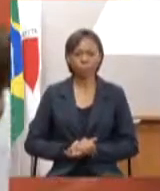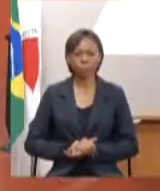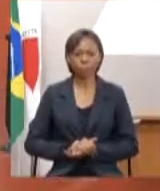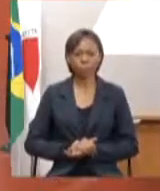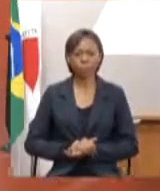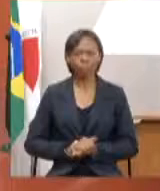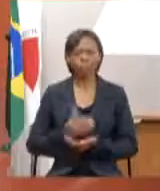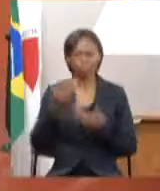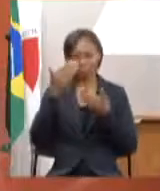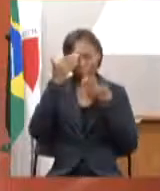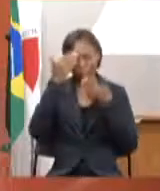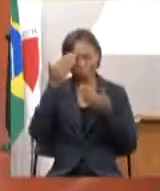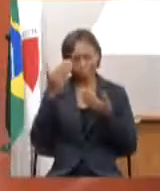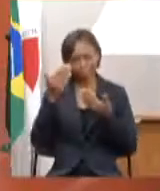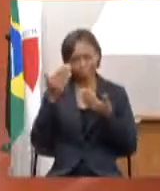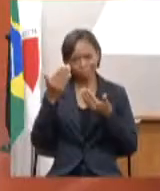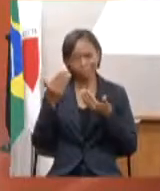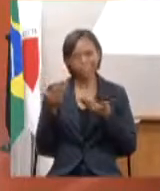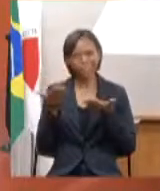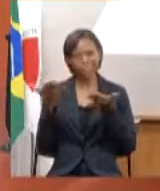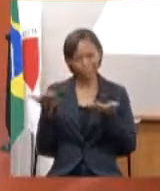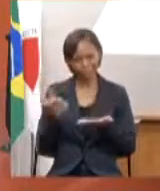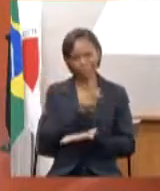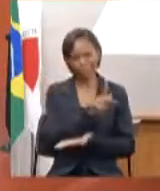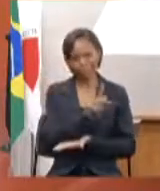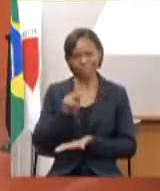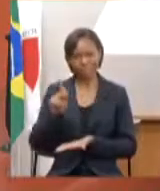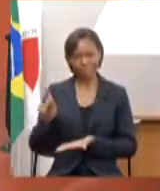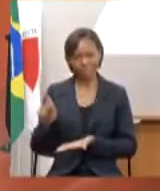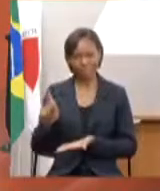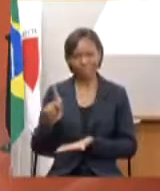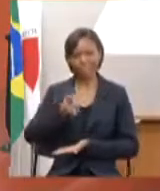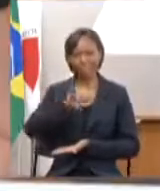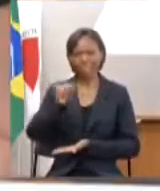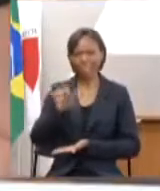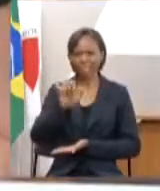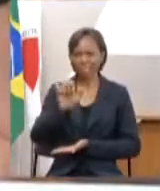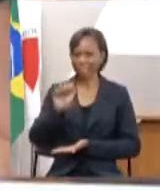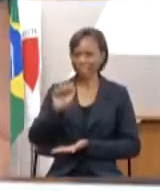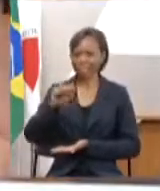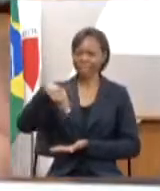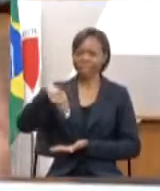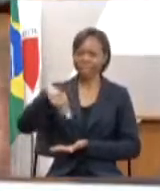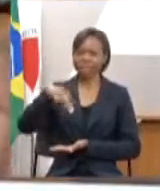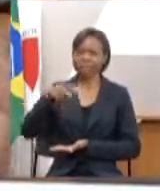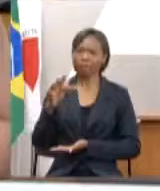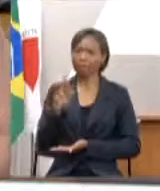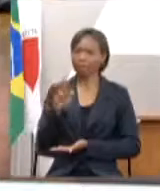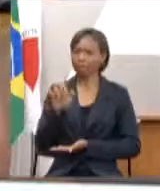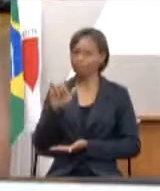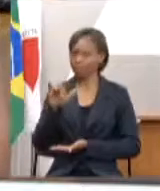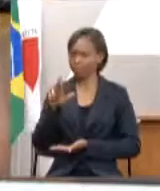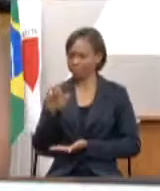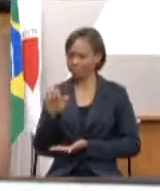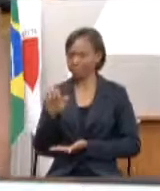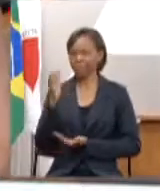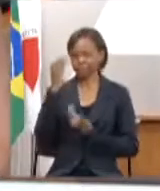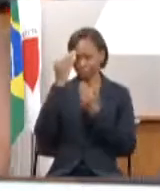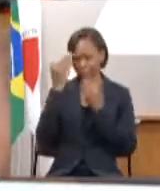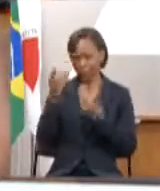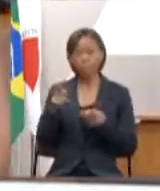Obrigada, senhor presidente, doutor Jean Freire. Quero cumprimentar também o